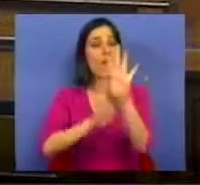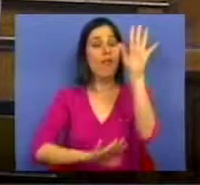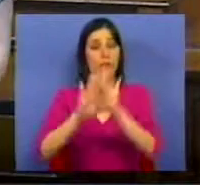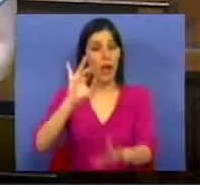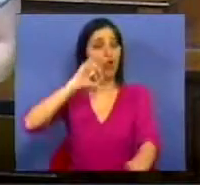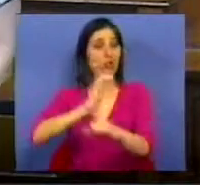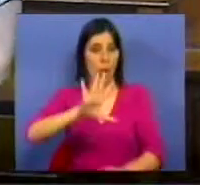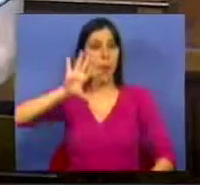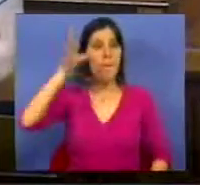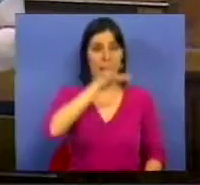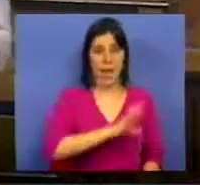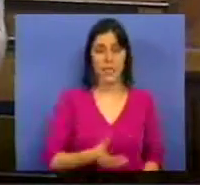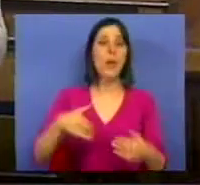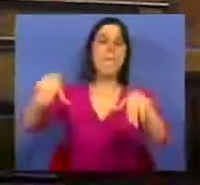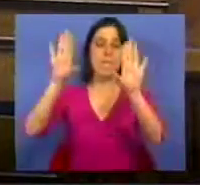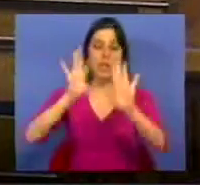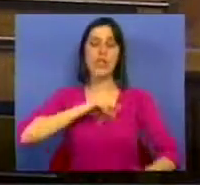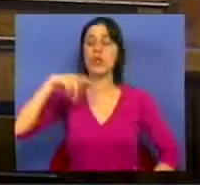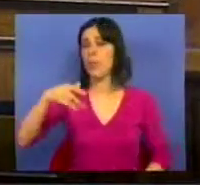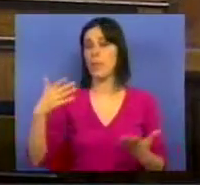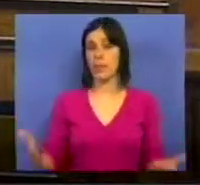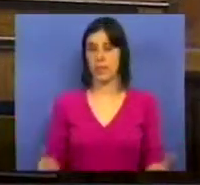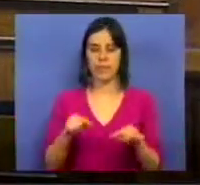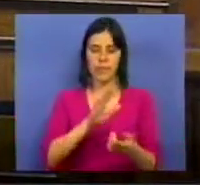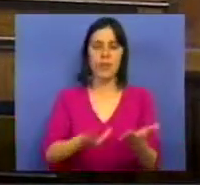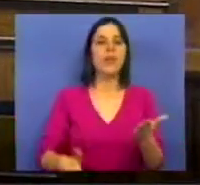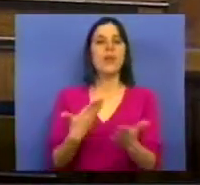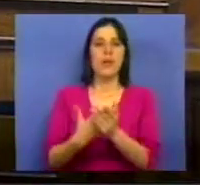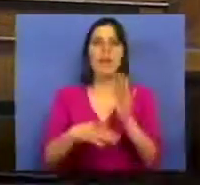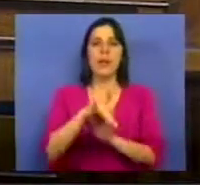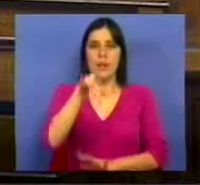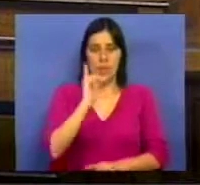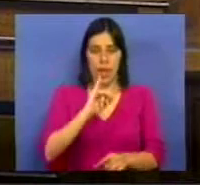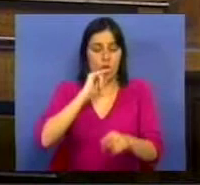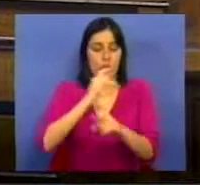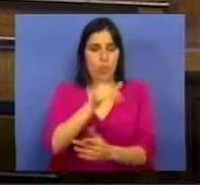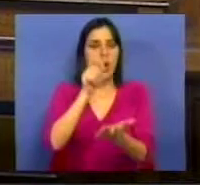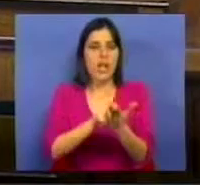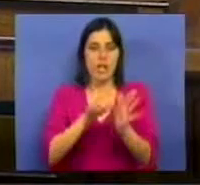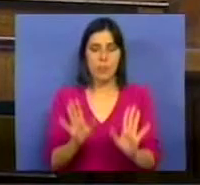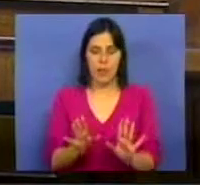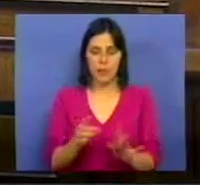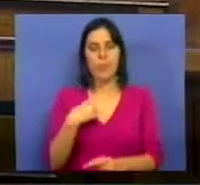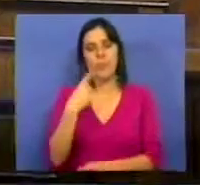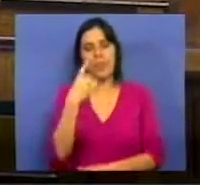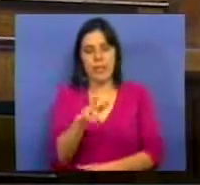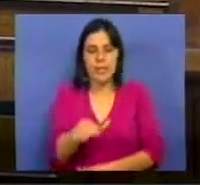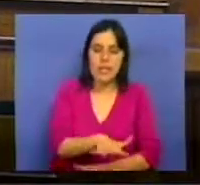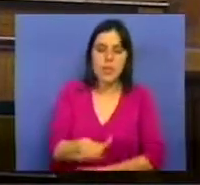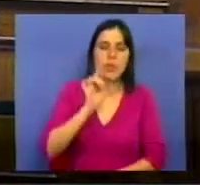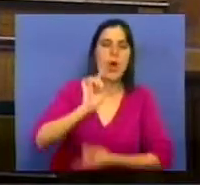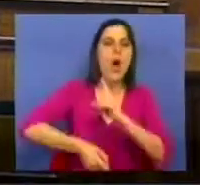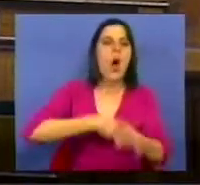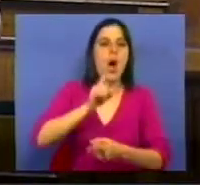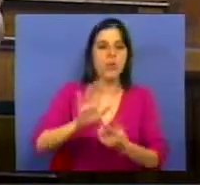noutros países. Mas, senhor Presidente, esta proposta de lei tem outro aspecto. Temos que ver o contexto em que ela